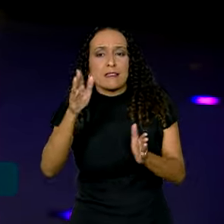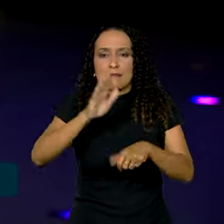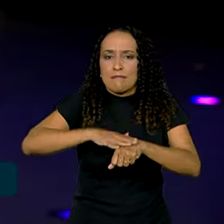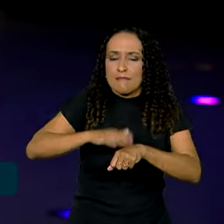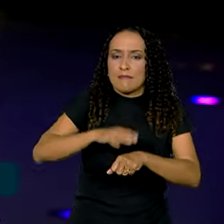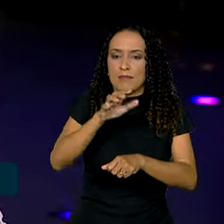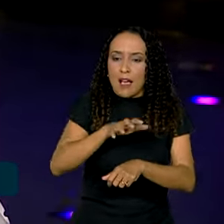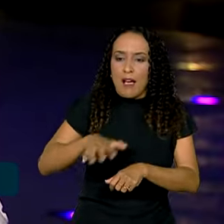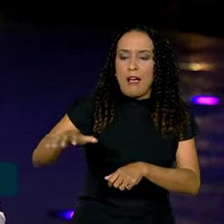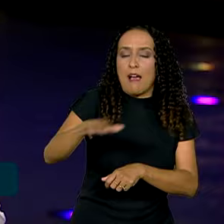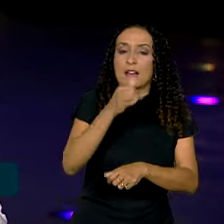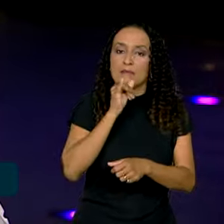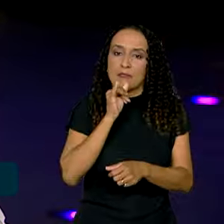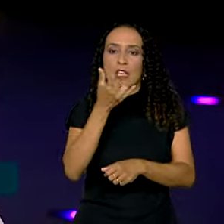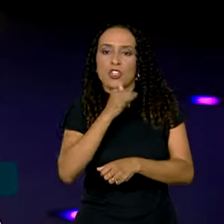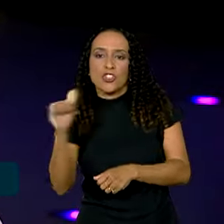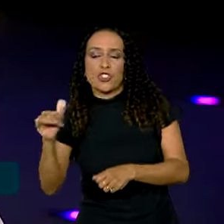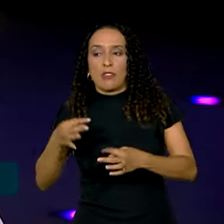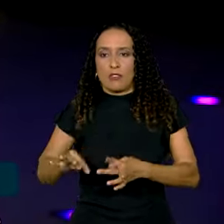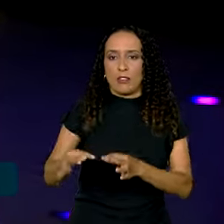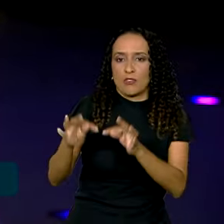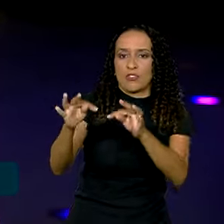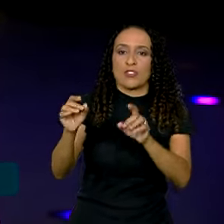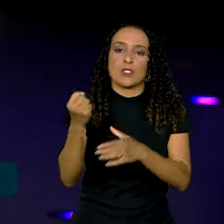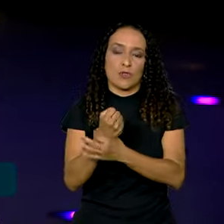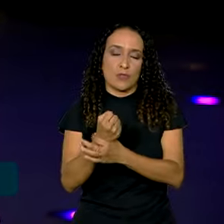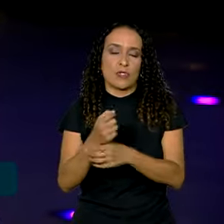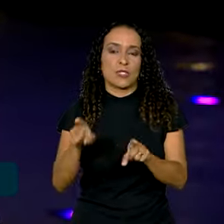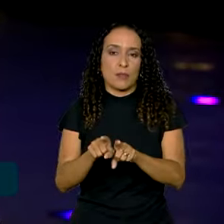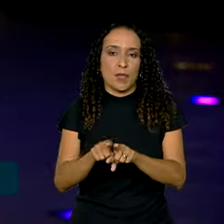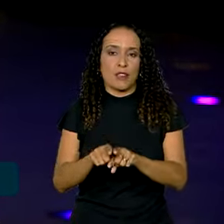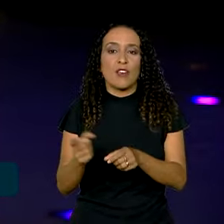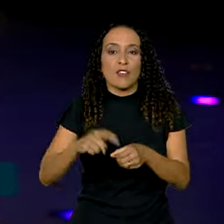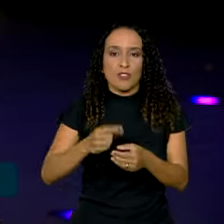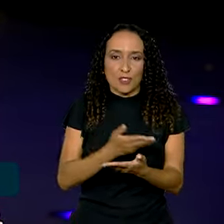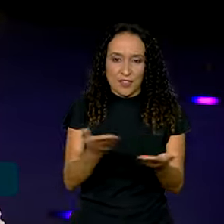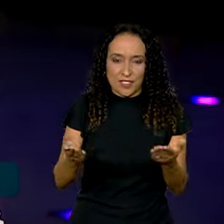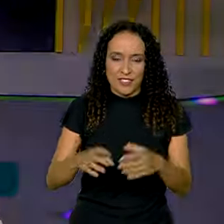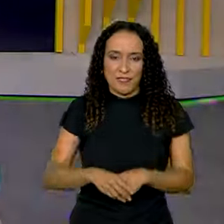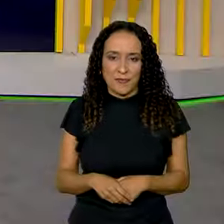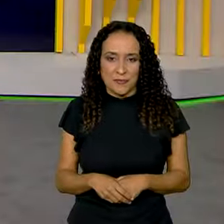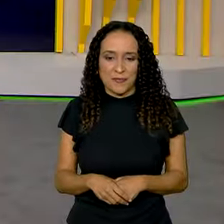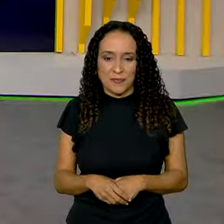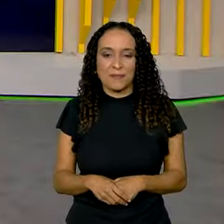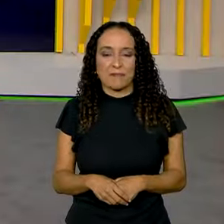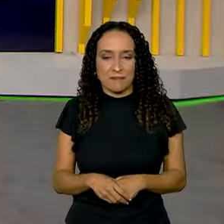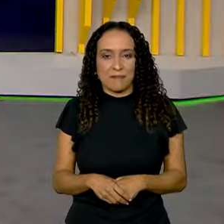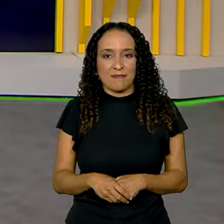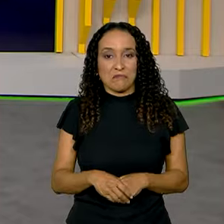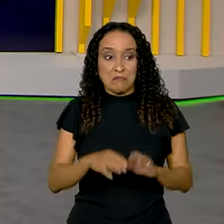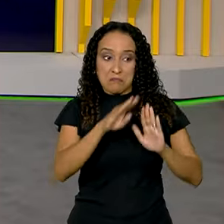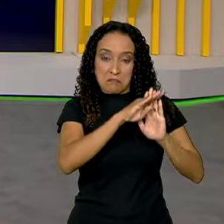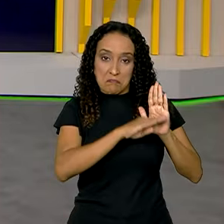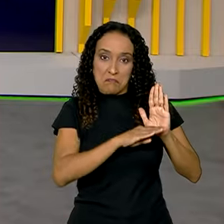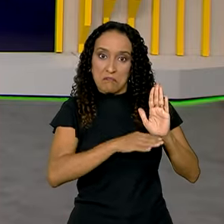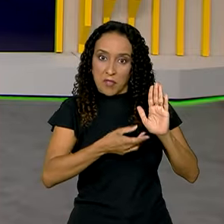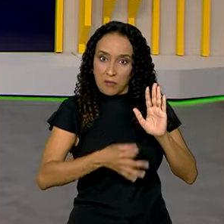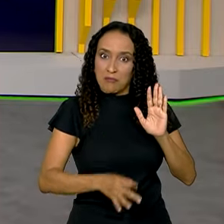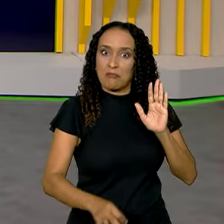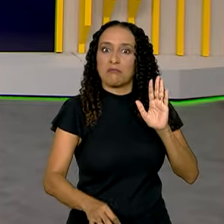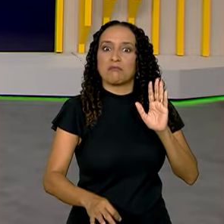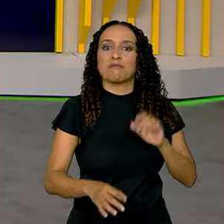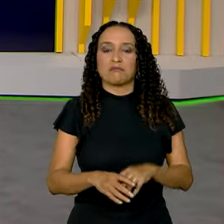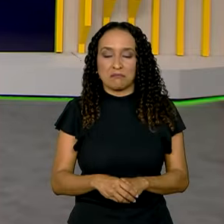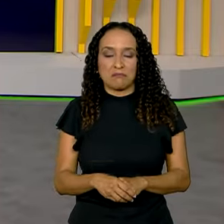em áreas como energia, tecnologia e segurança. Volto com você, Roberto. É isso, Gabriela. Uma agenda extensa, né,